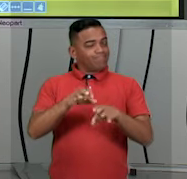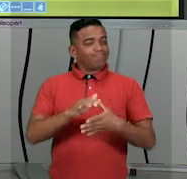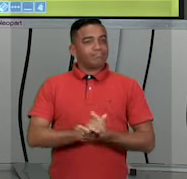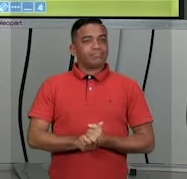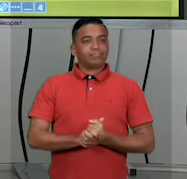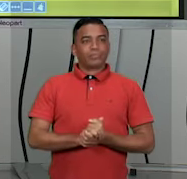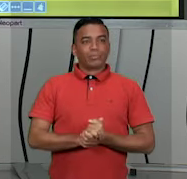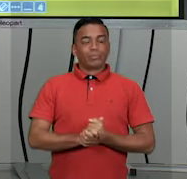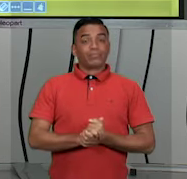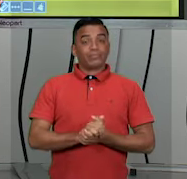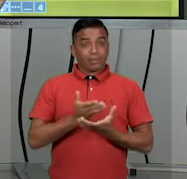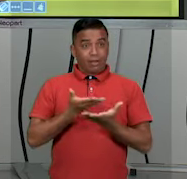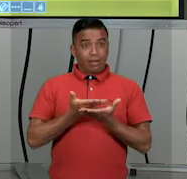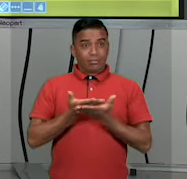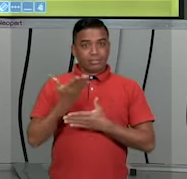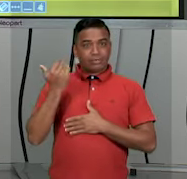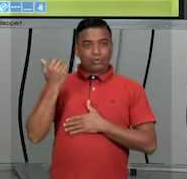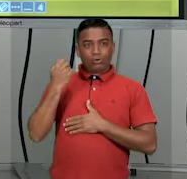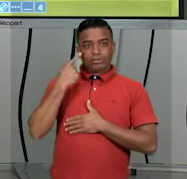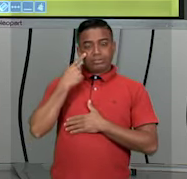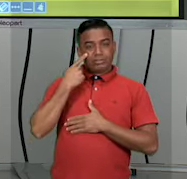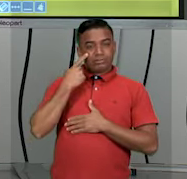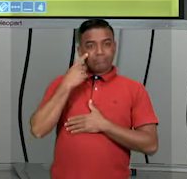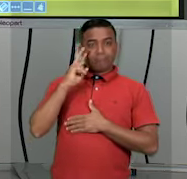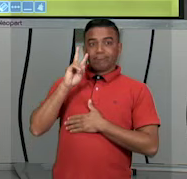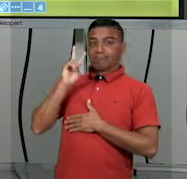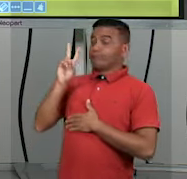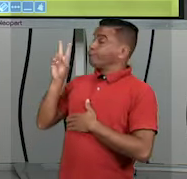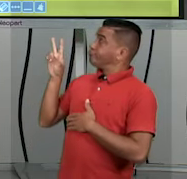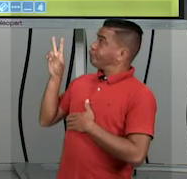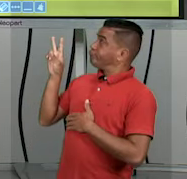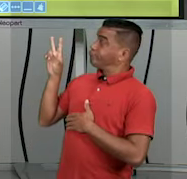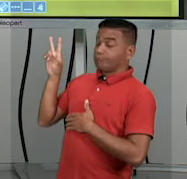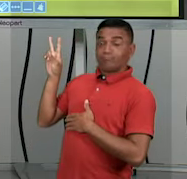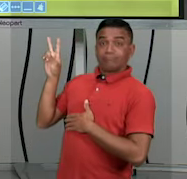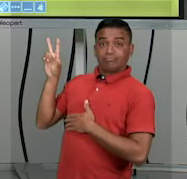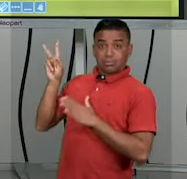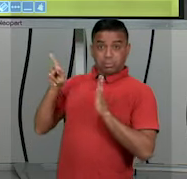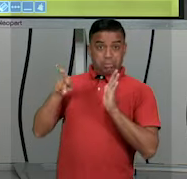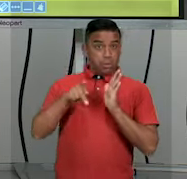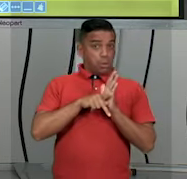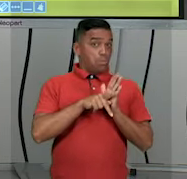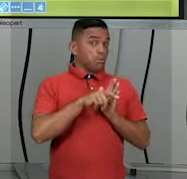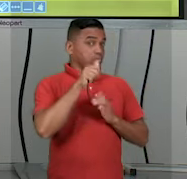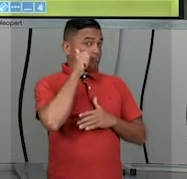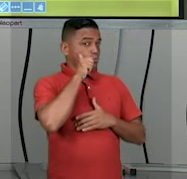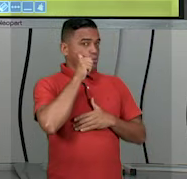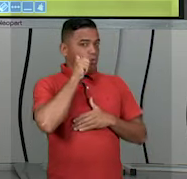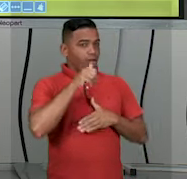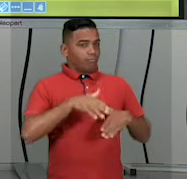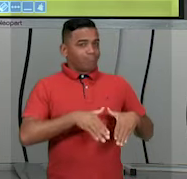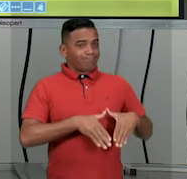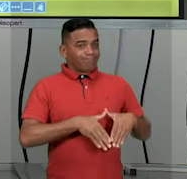duas aulas anteriores, nós conhecemos o sistema reprodutor feminino,